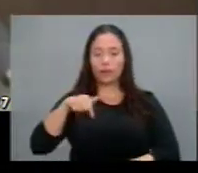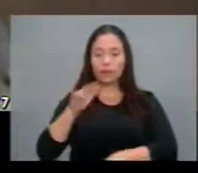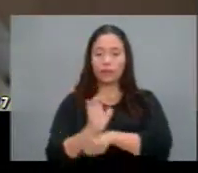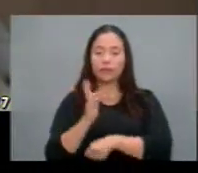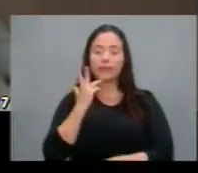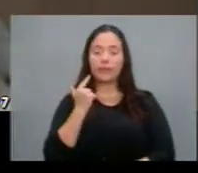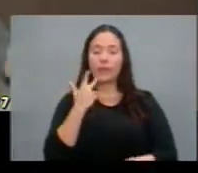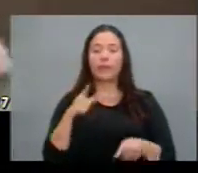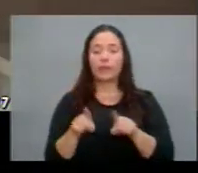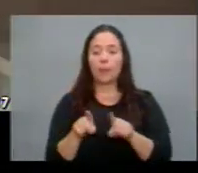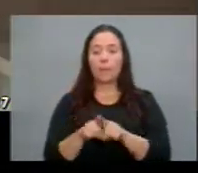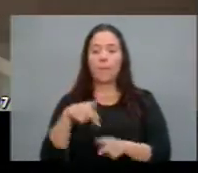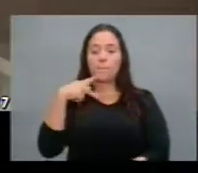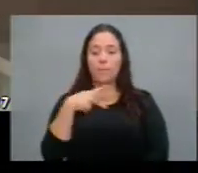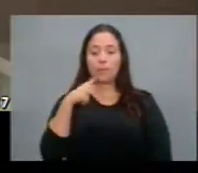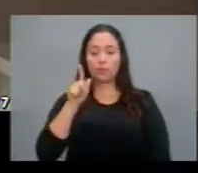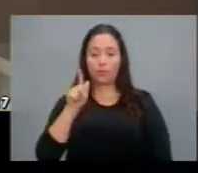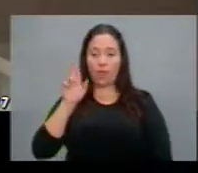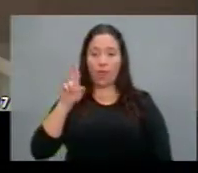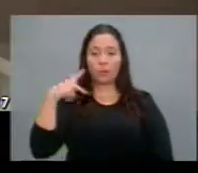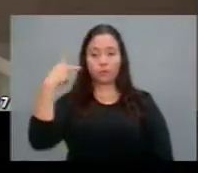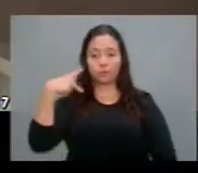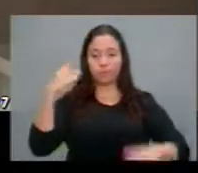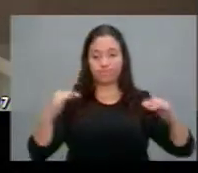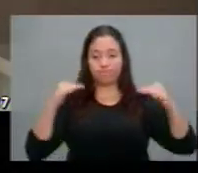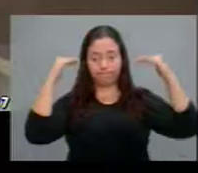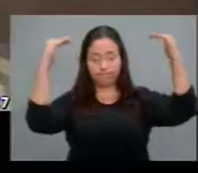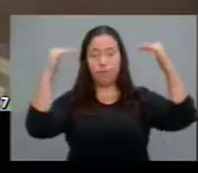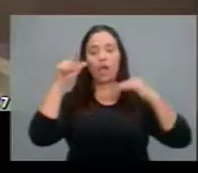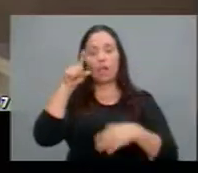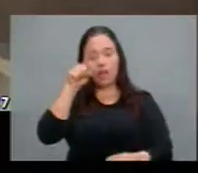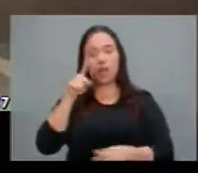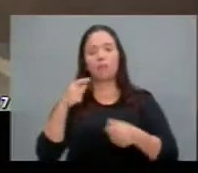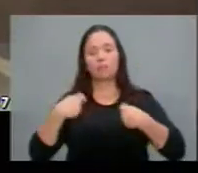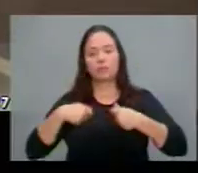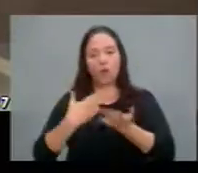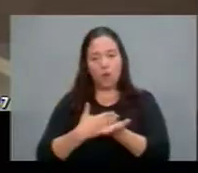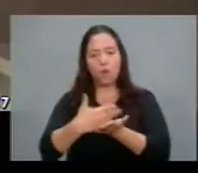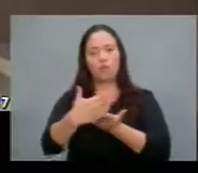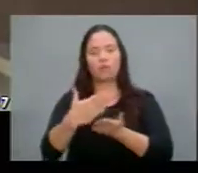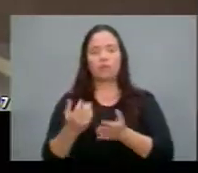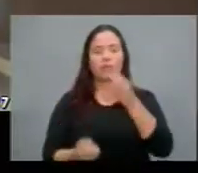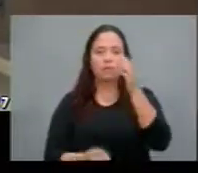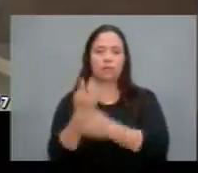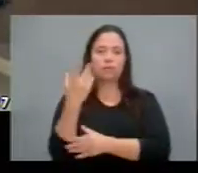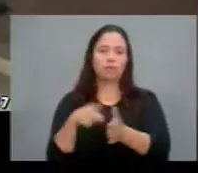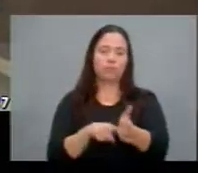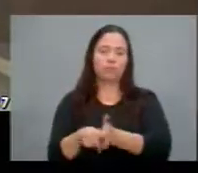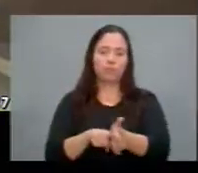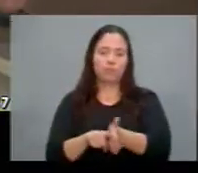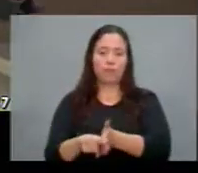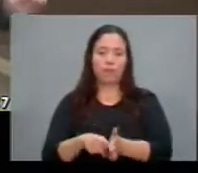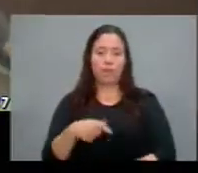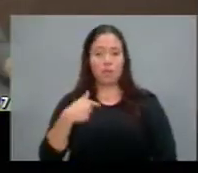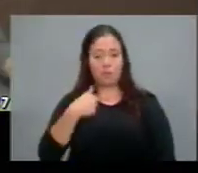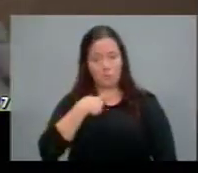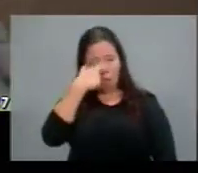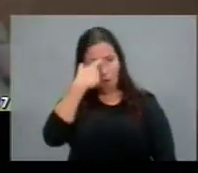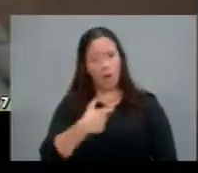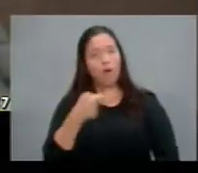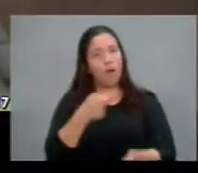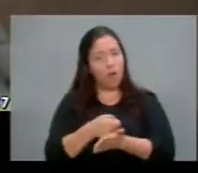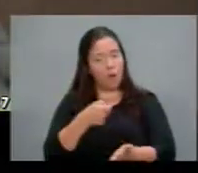PGR ao procurador geral da república que ele instaure as investigações criminais eu não estou fazendo mais do que a minha